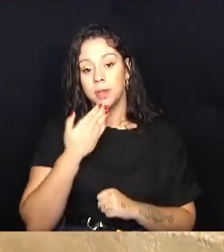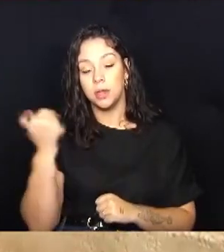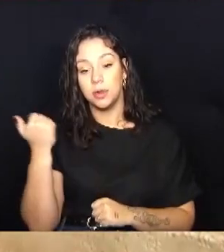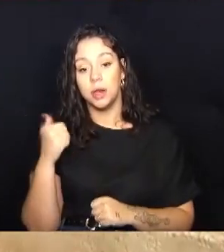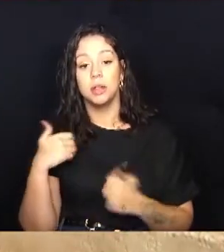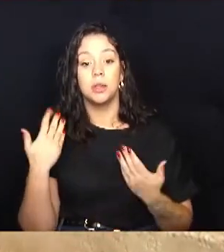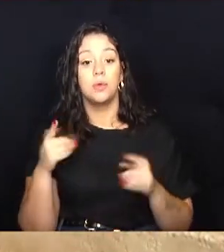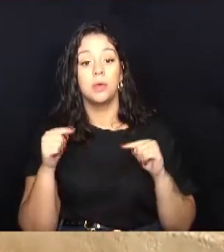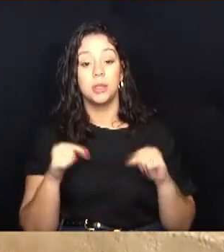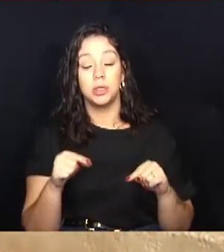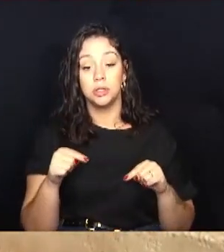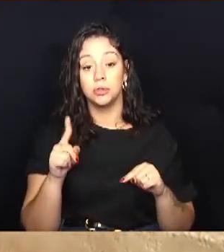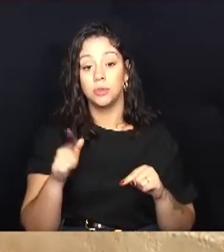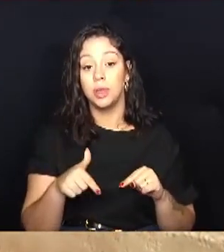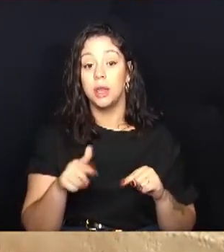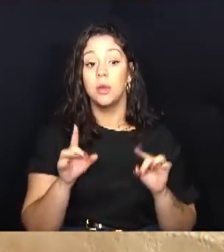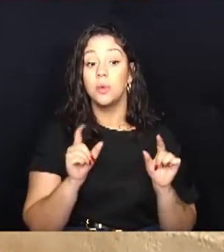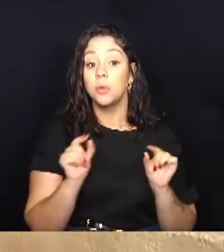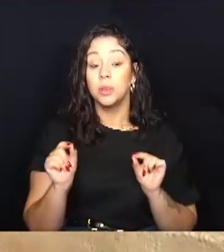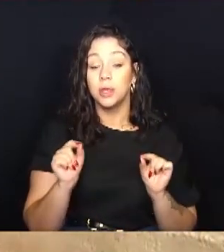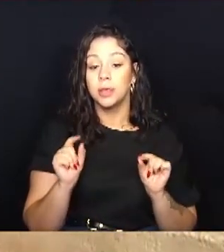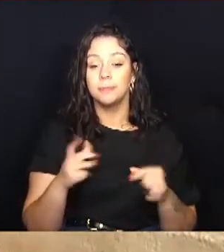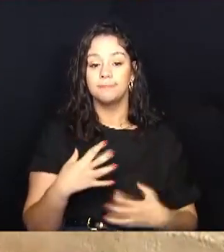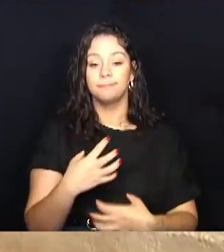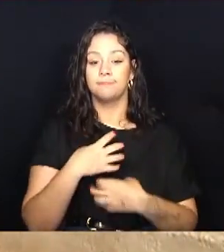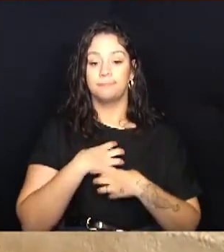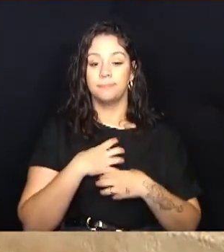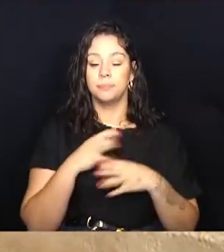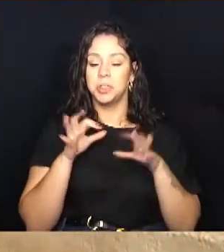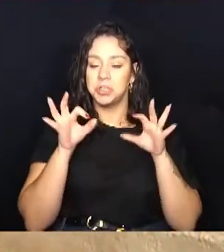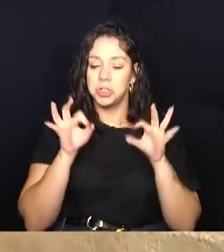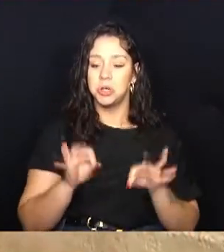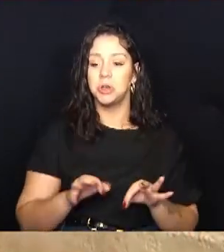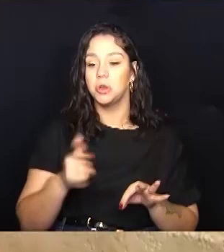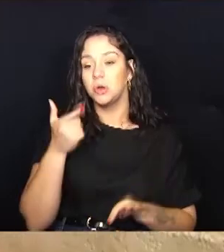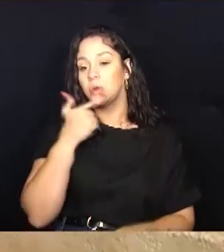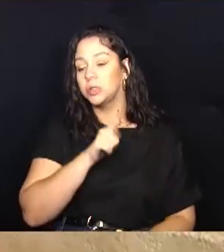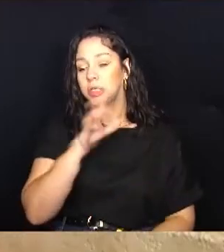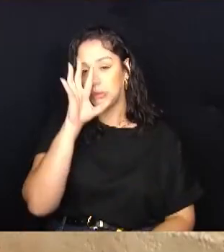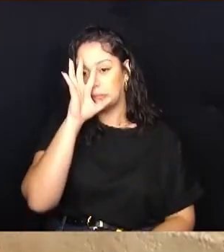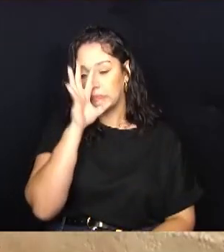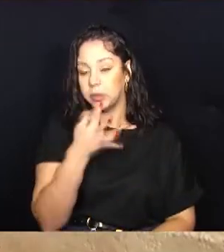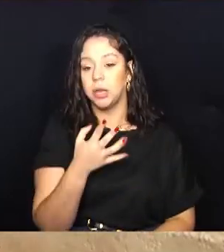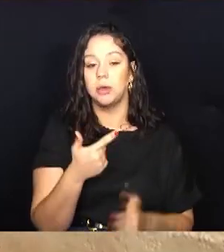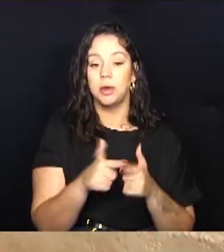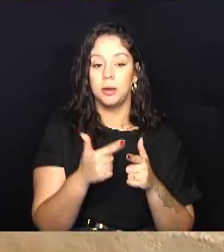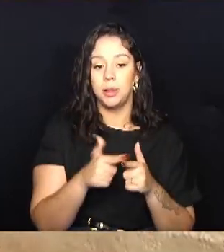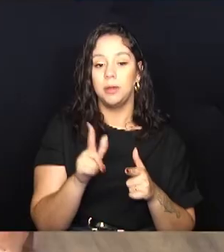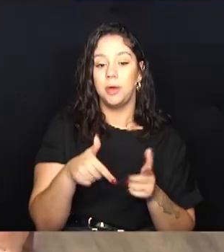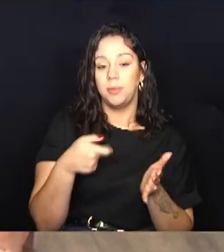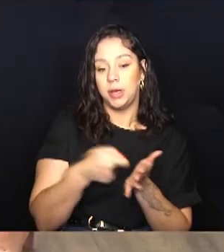Então isso para a gente é só simplesmente uma sensação de dever cumprido, eu acho que não fazia mais a nossa obrigação.